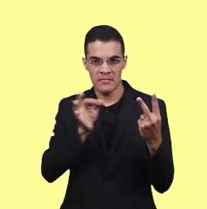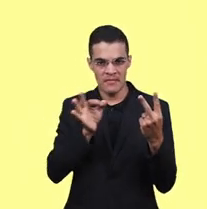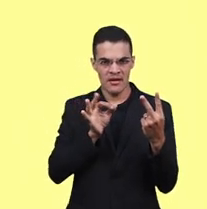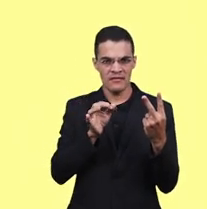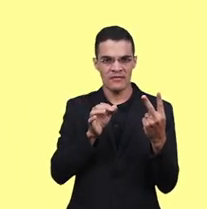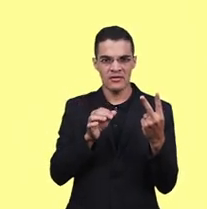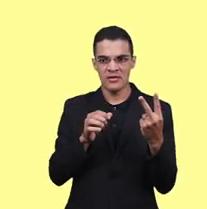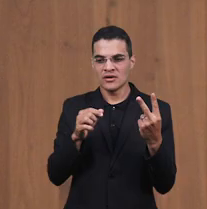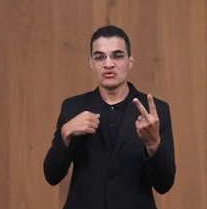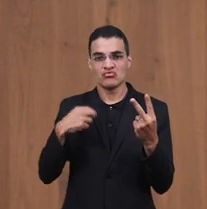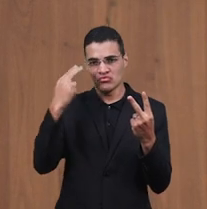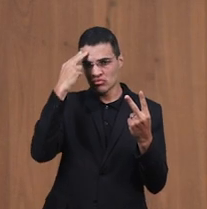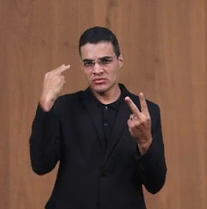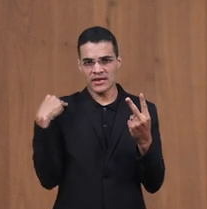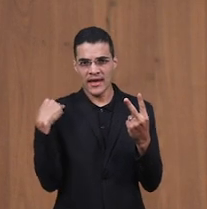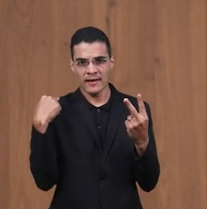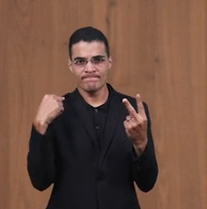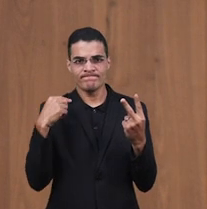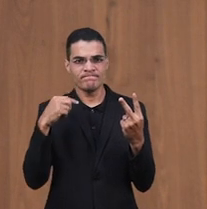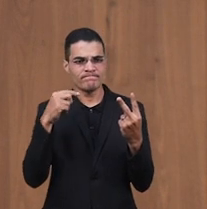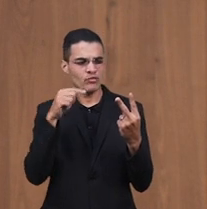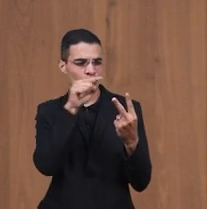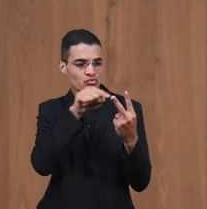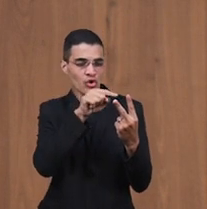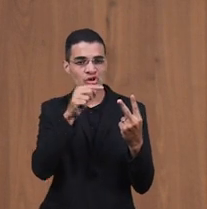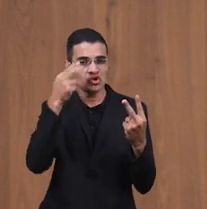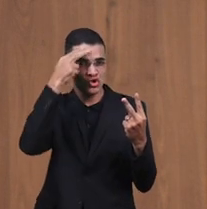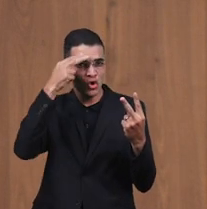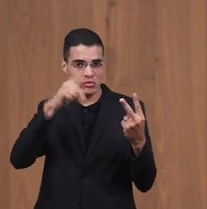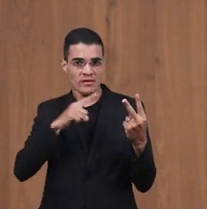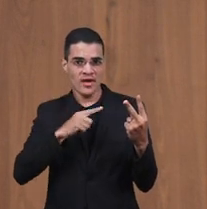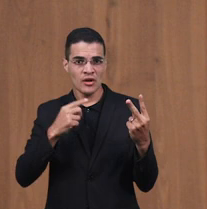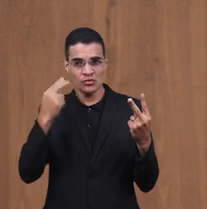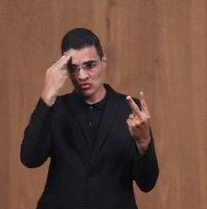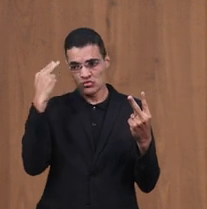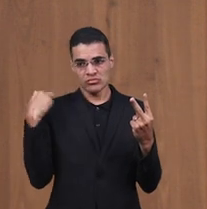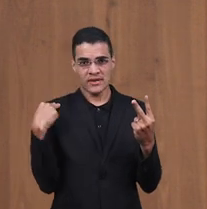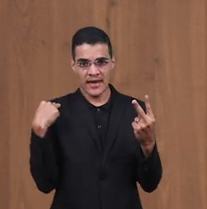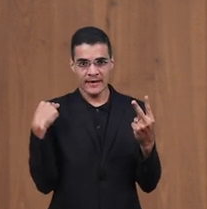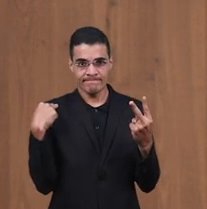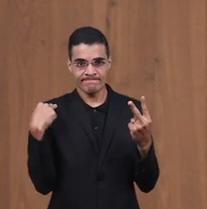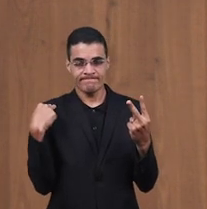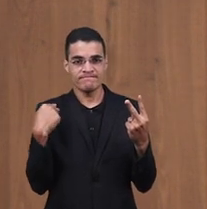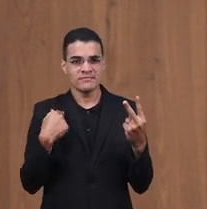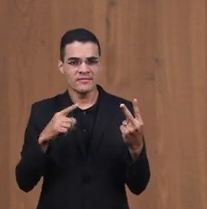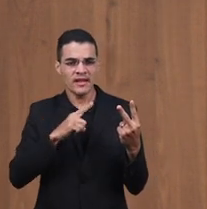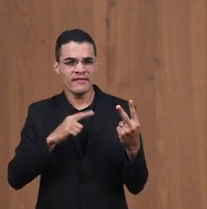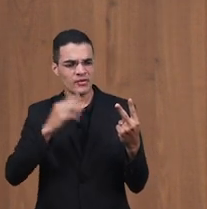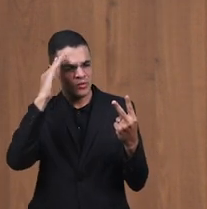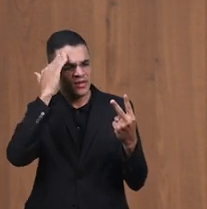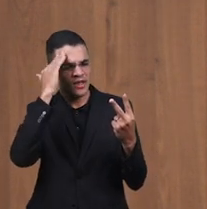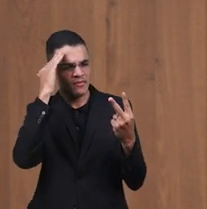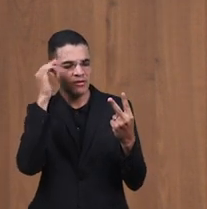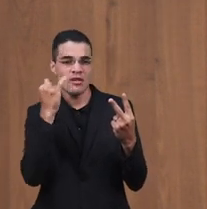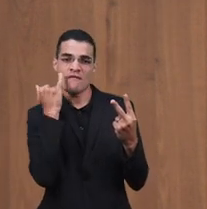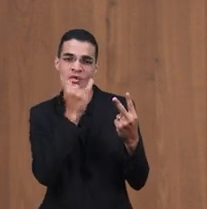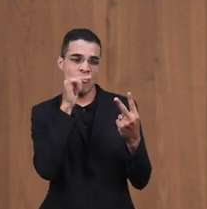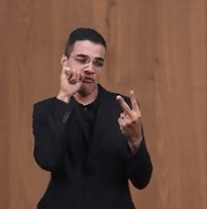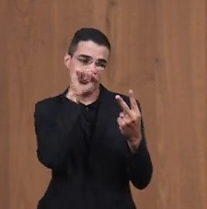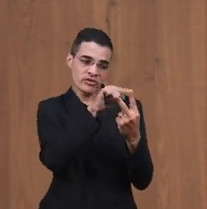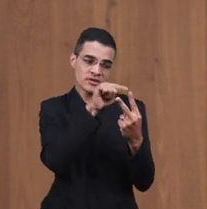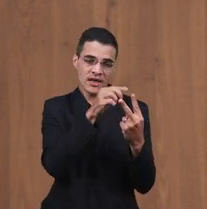aconteceu José disse que o copeiro Voltaria a trabalhar com o faraó E que o padeiro